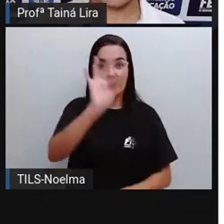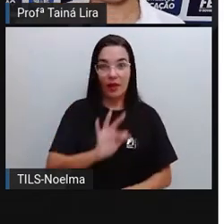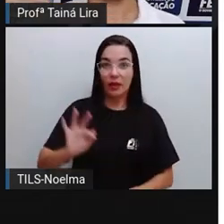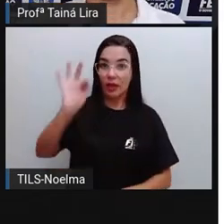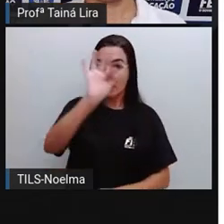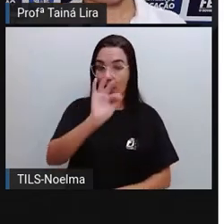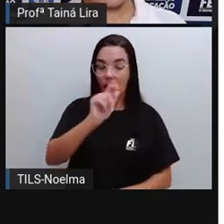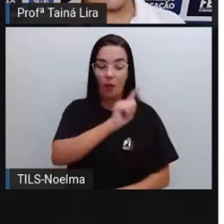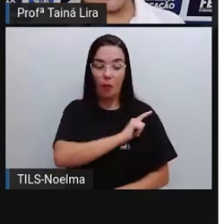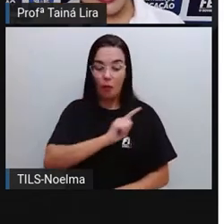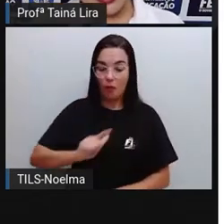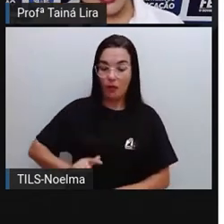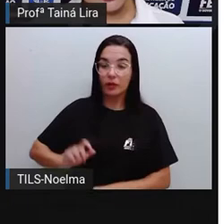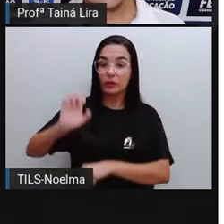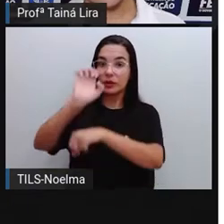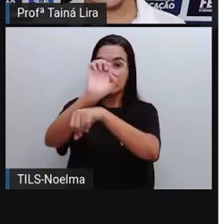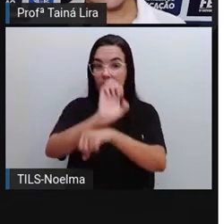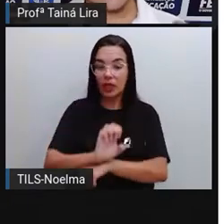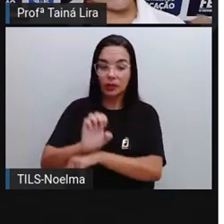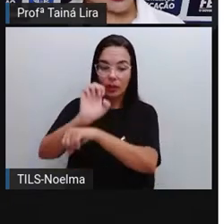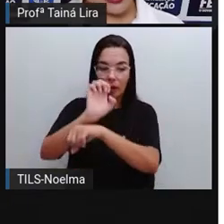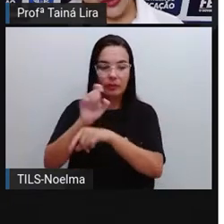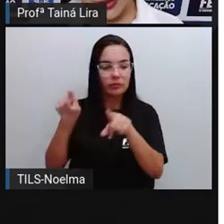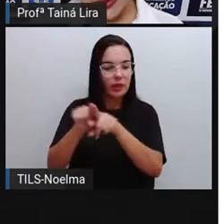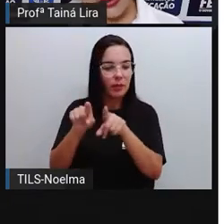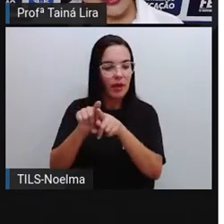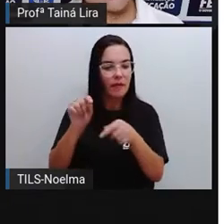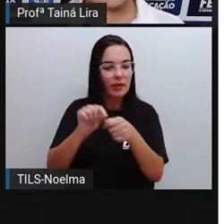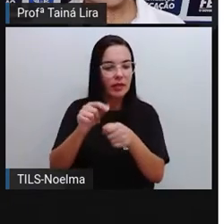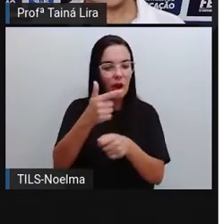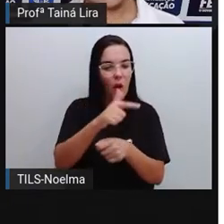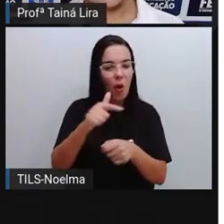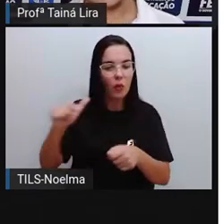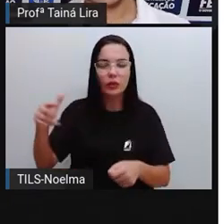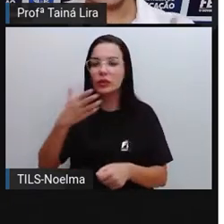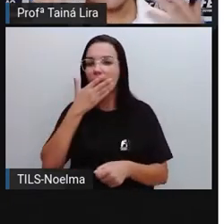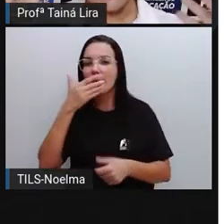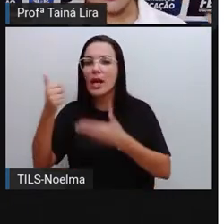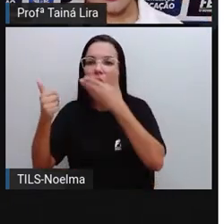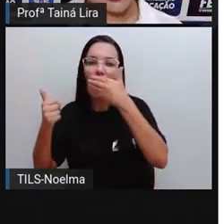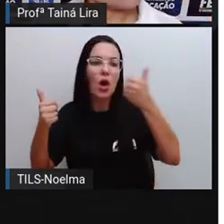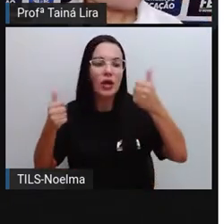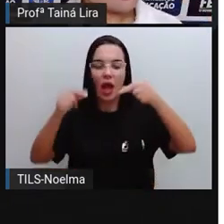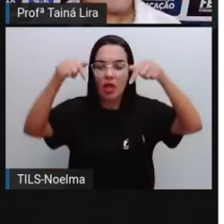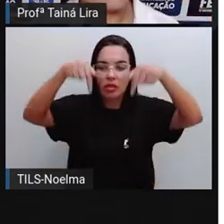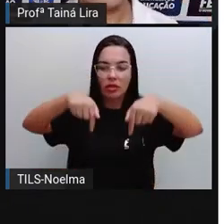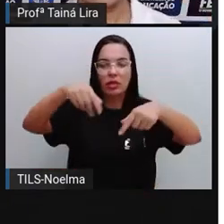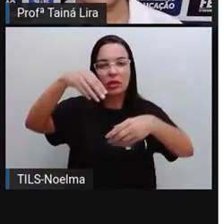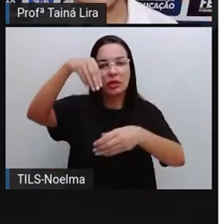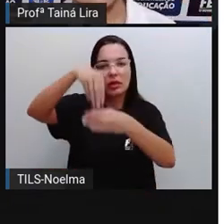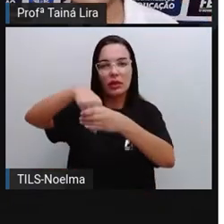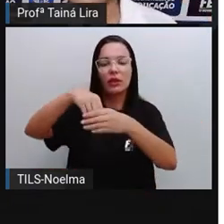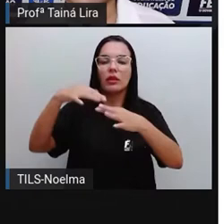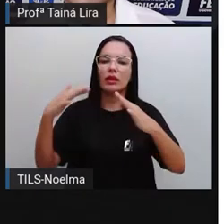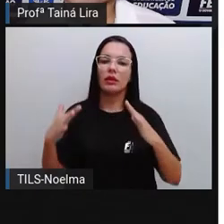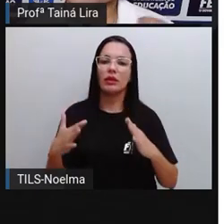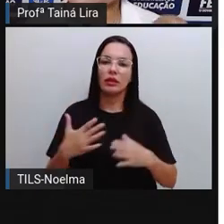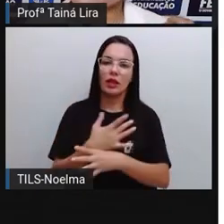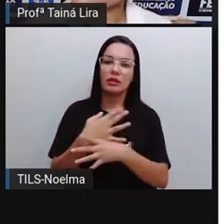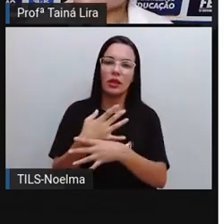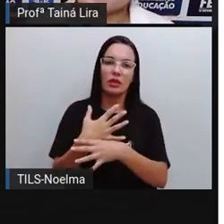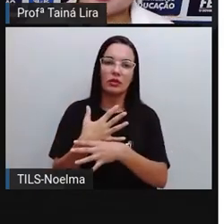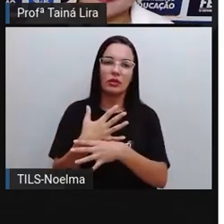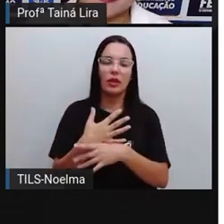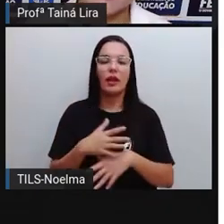estadual para fazer outras melhorias no próprio município, tá bom? Ele